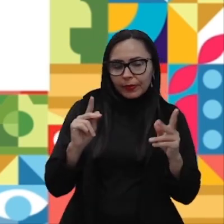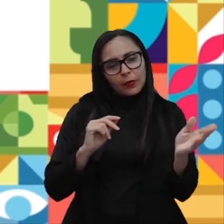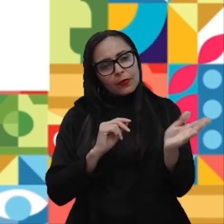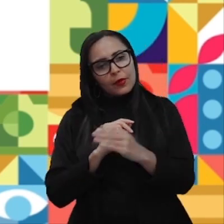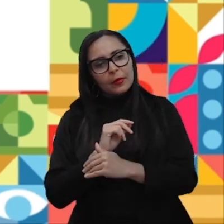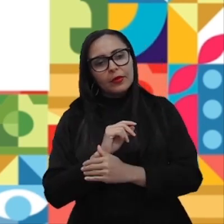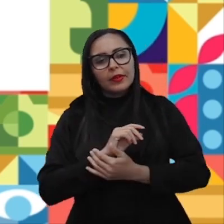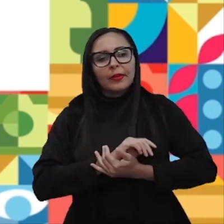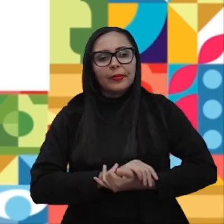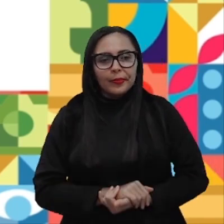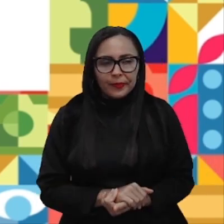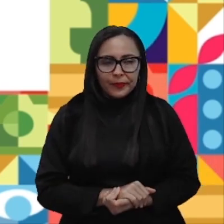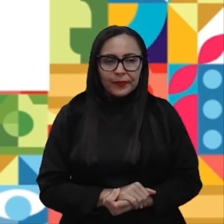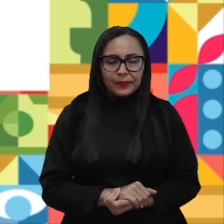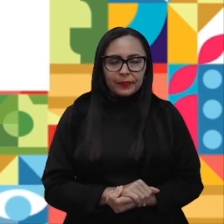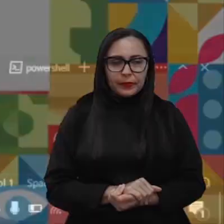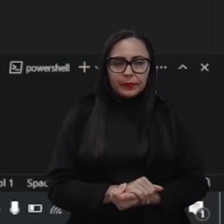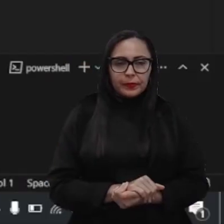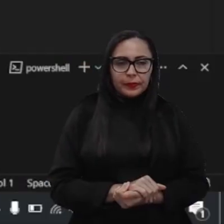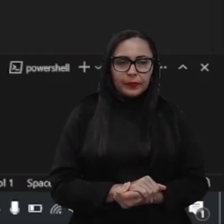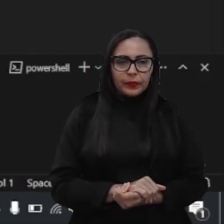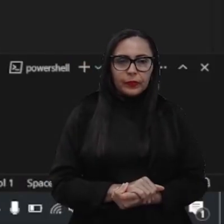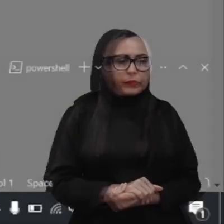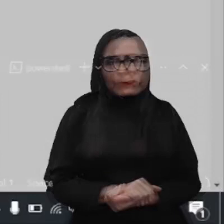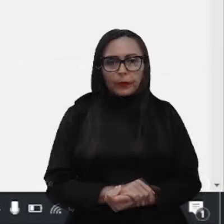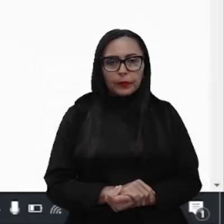né, da instalação, tá ok?